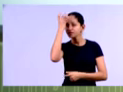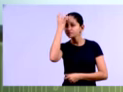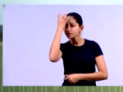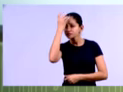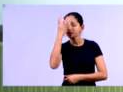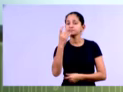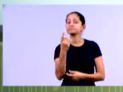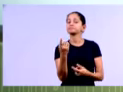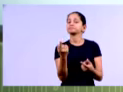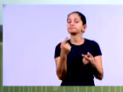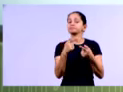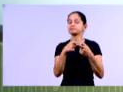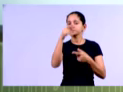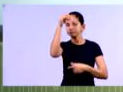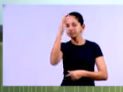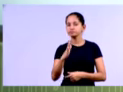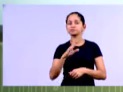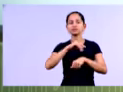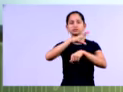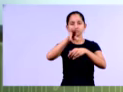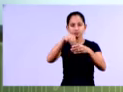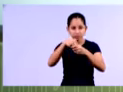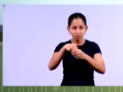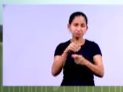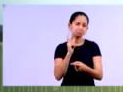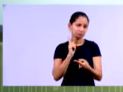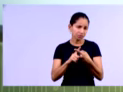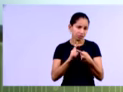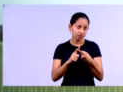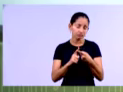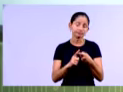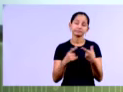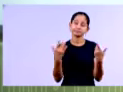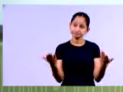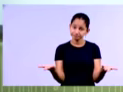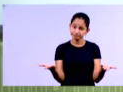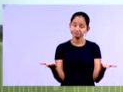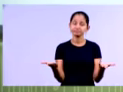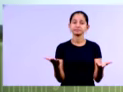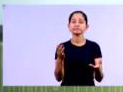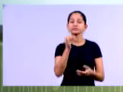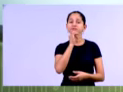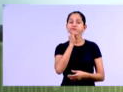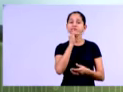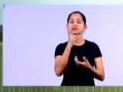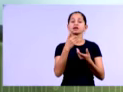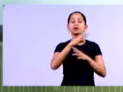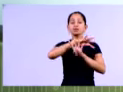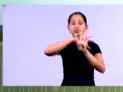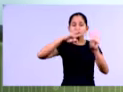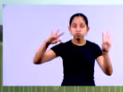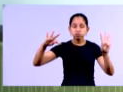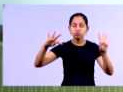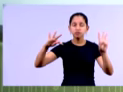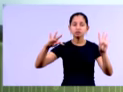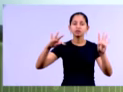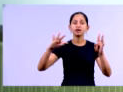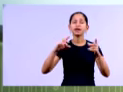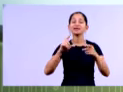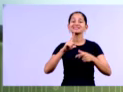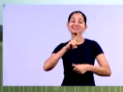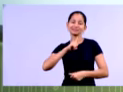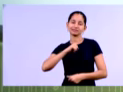de fazermos essa análise de forma fácil? Porque no Brasil as demonstrações financeiras, elas gozam,